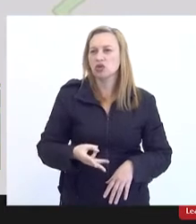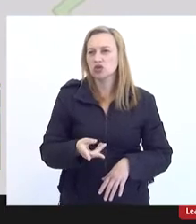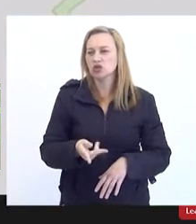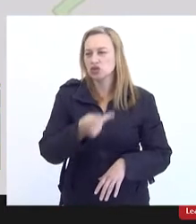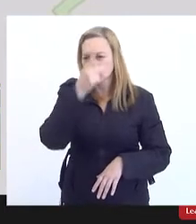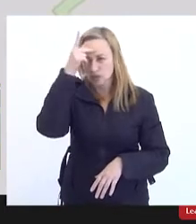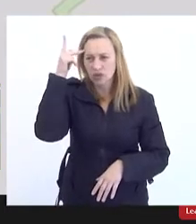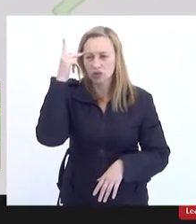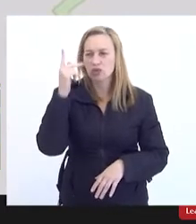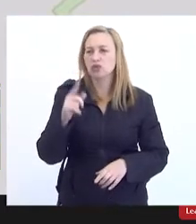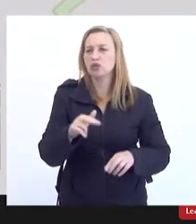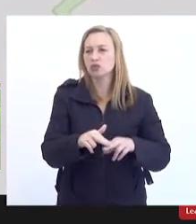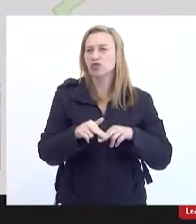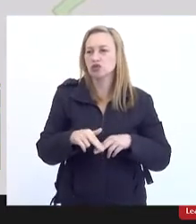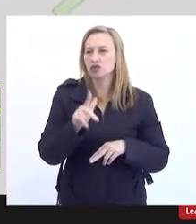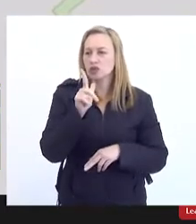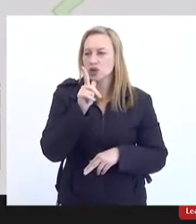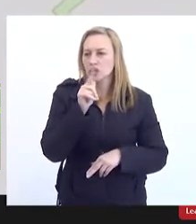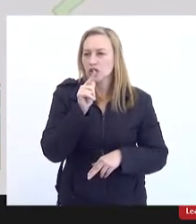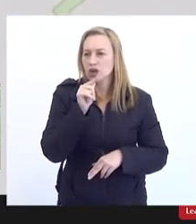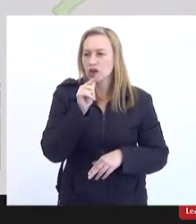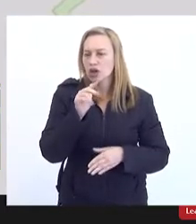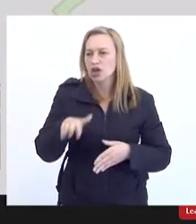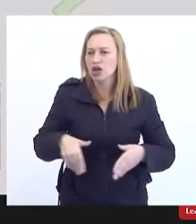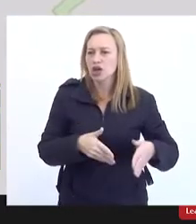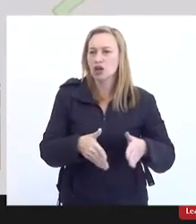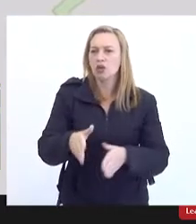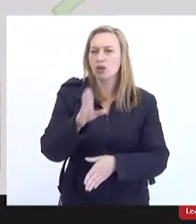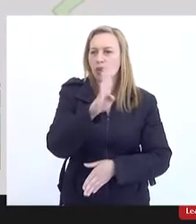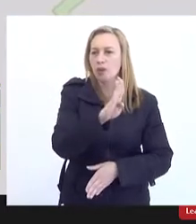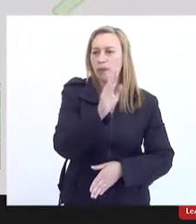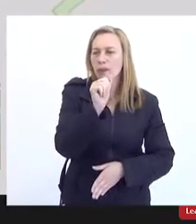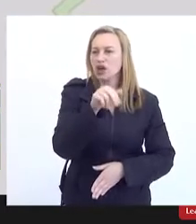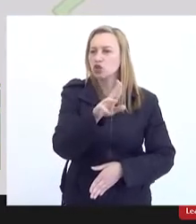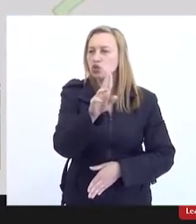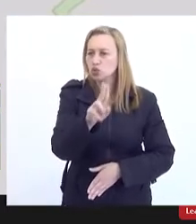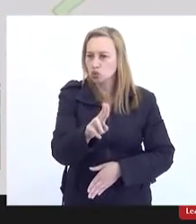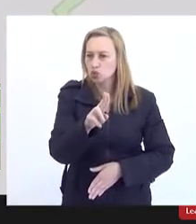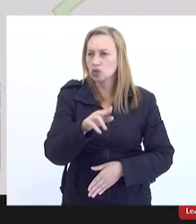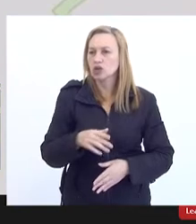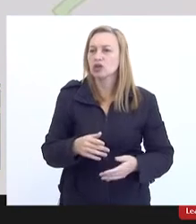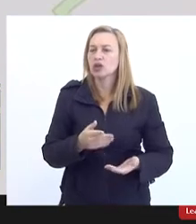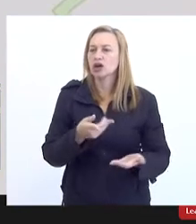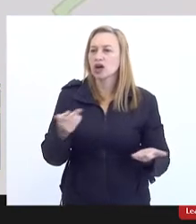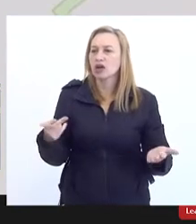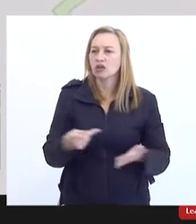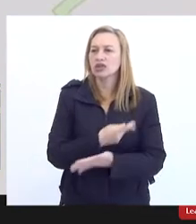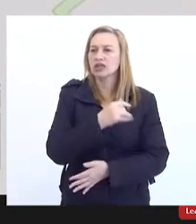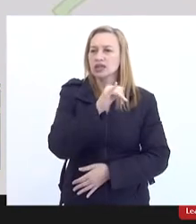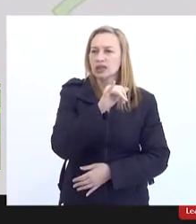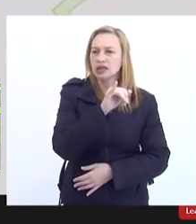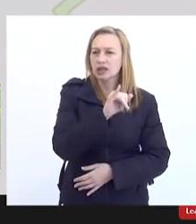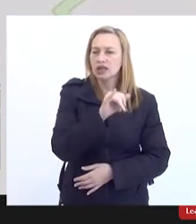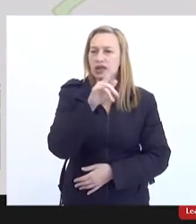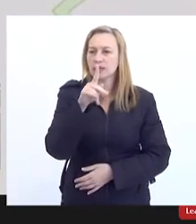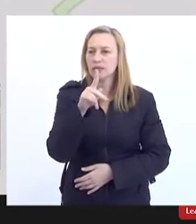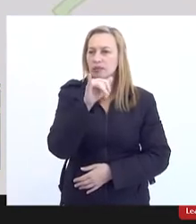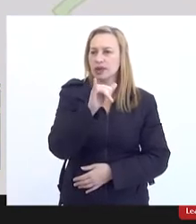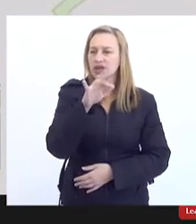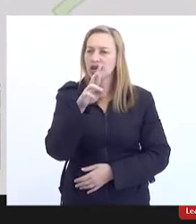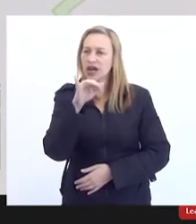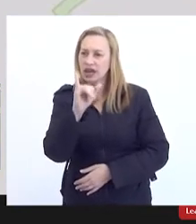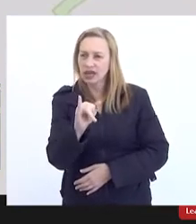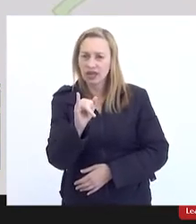Guandu para o Rio Guandu e justamente essa transposição acontece em Piraí e é até curioso saber da